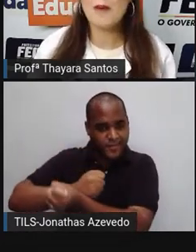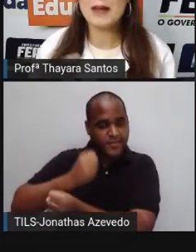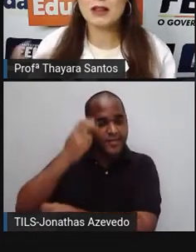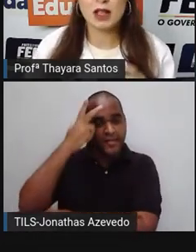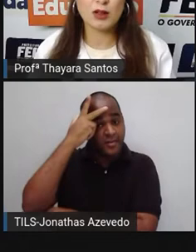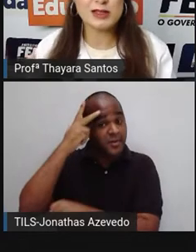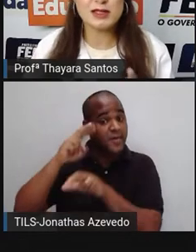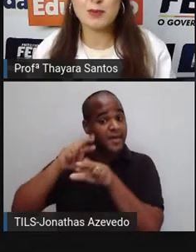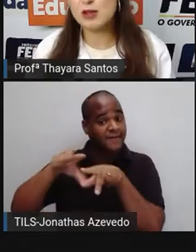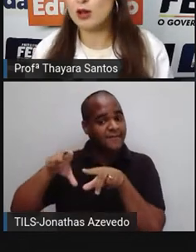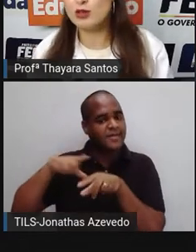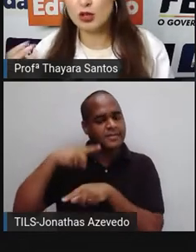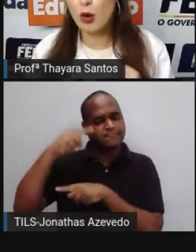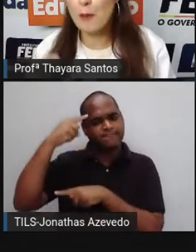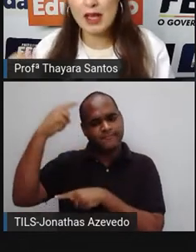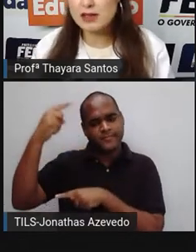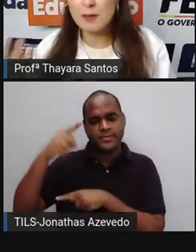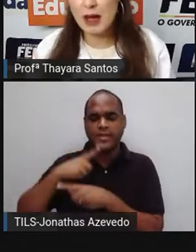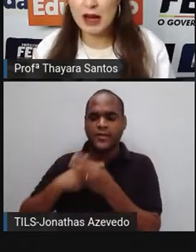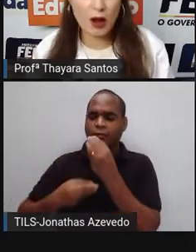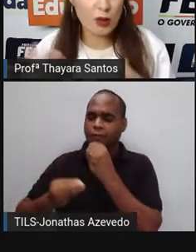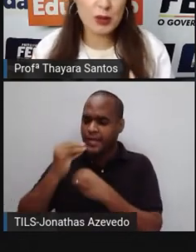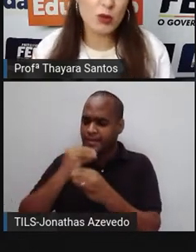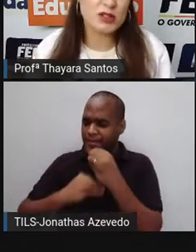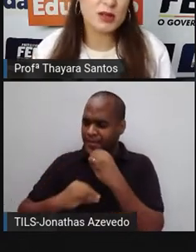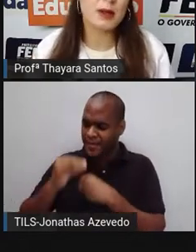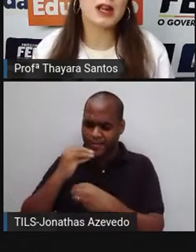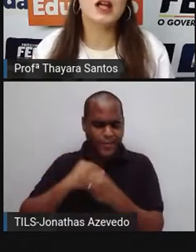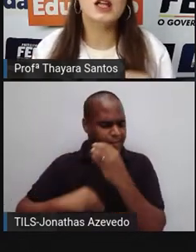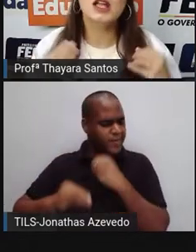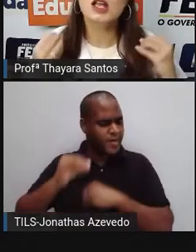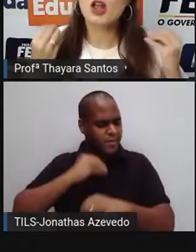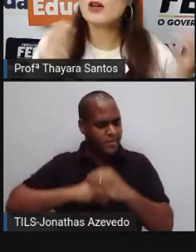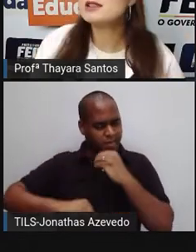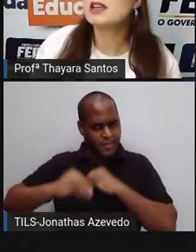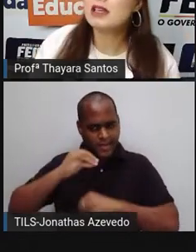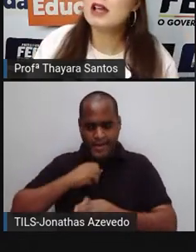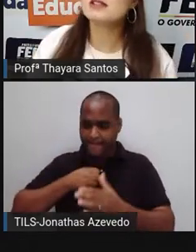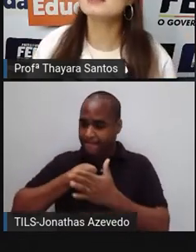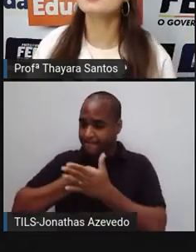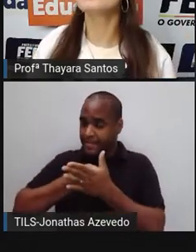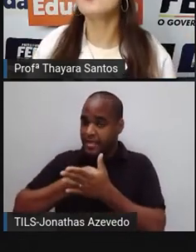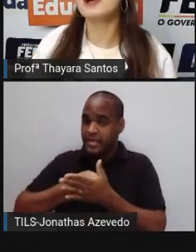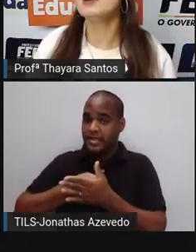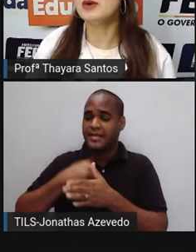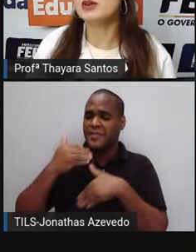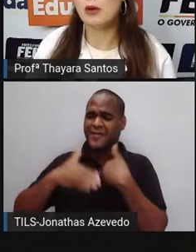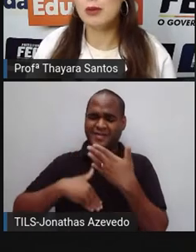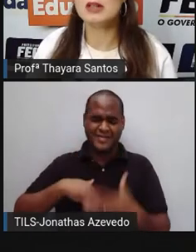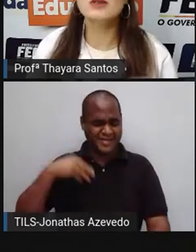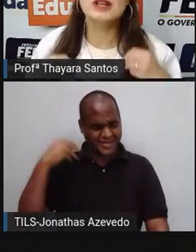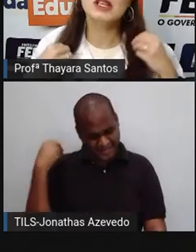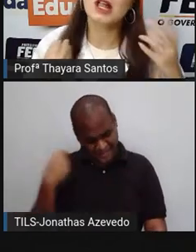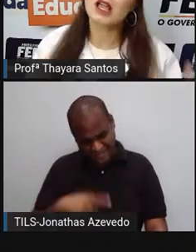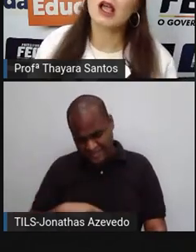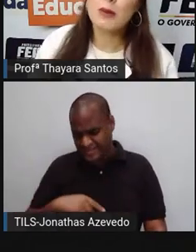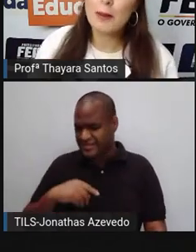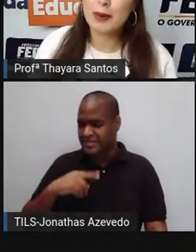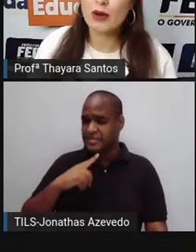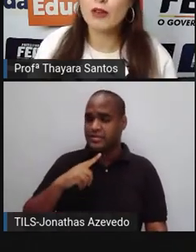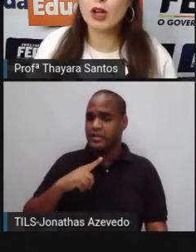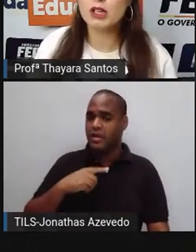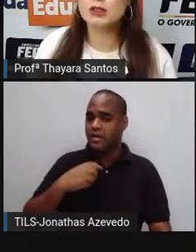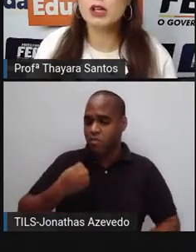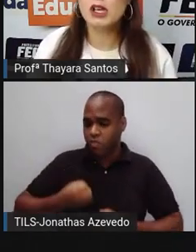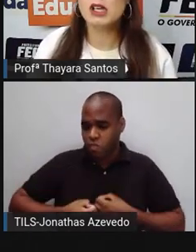tendo esses episódios de comer sem parar, comer muito sem parar. E, logo em seguida, ela se sente culpada por ter comido. E ela acaba